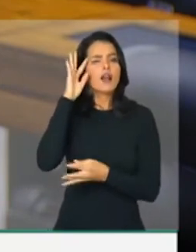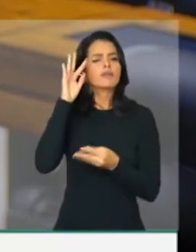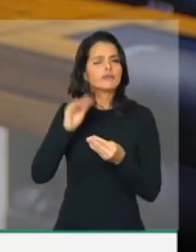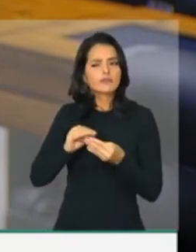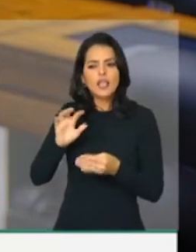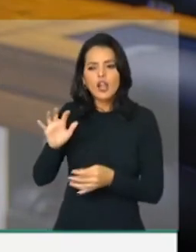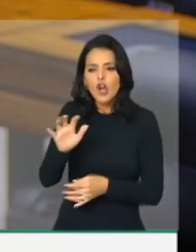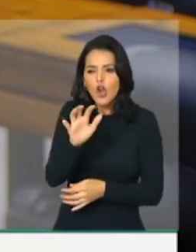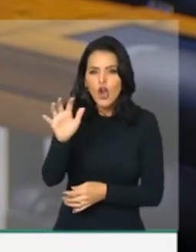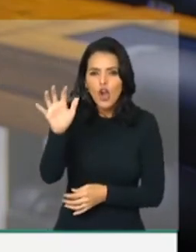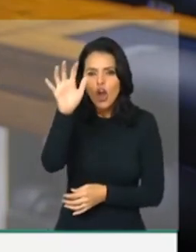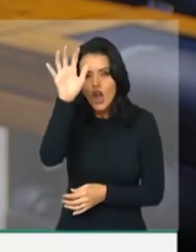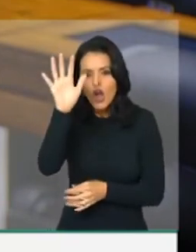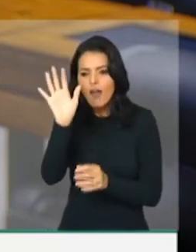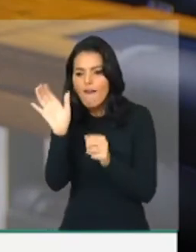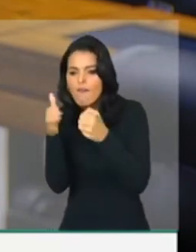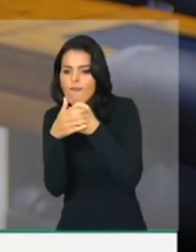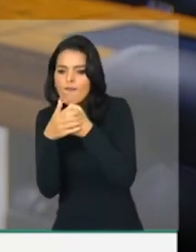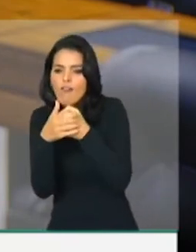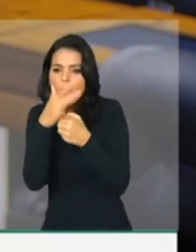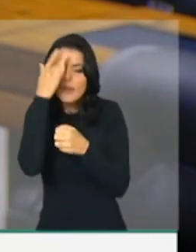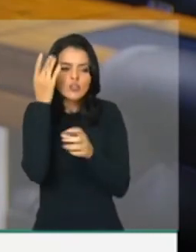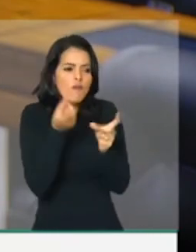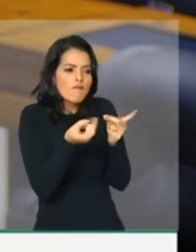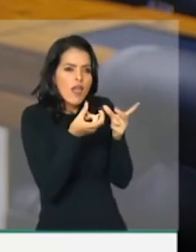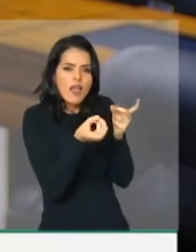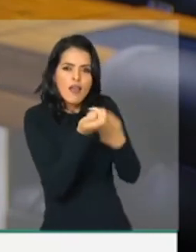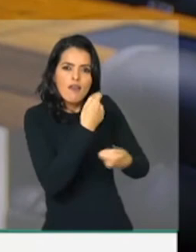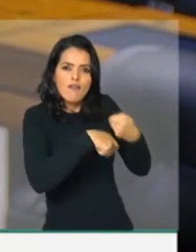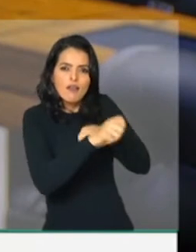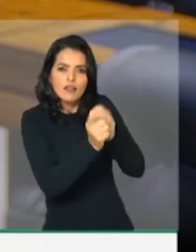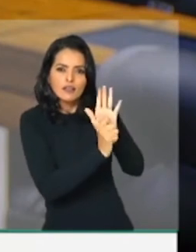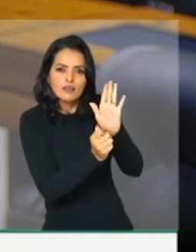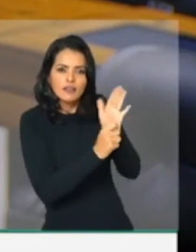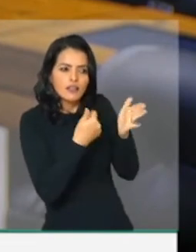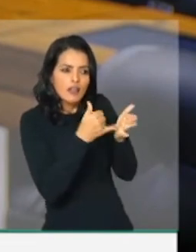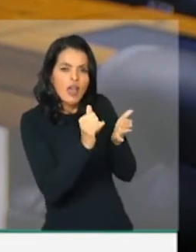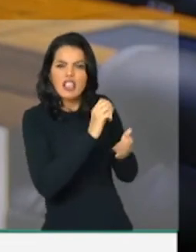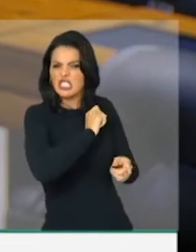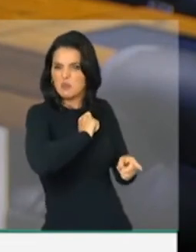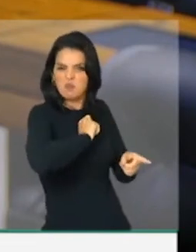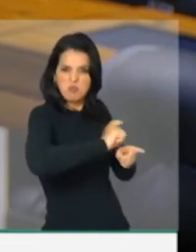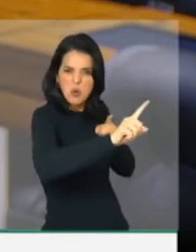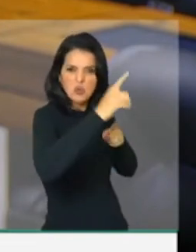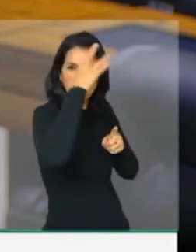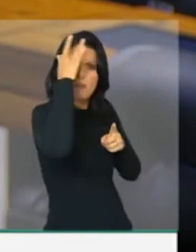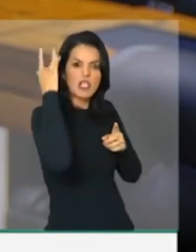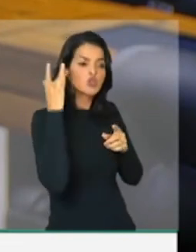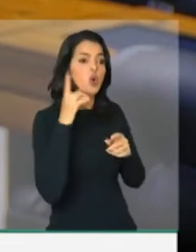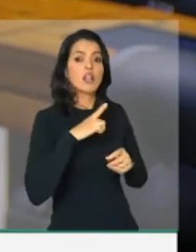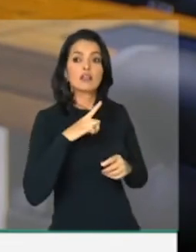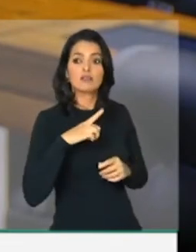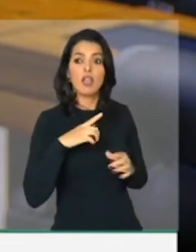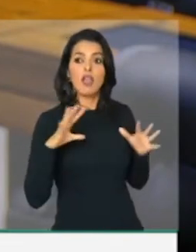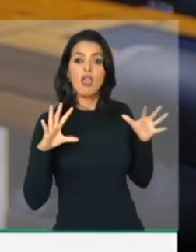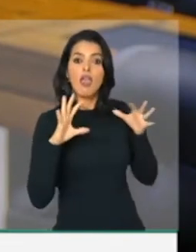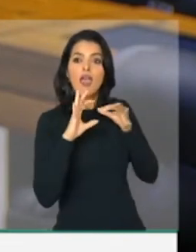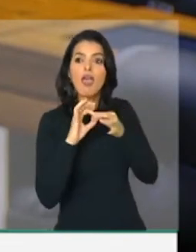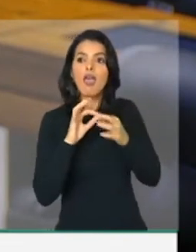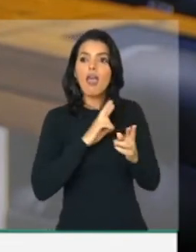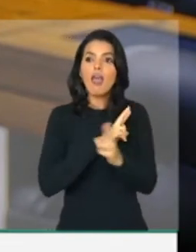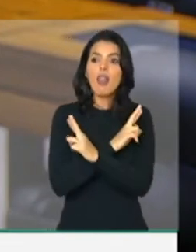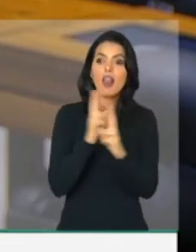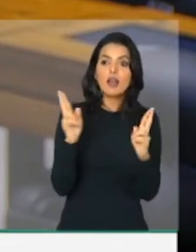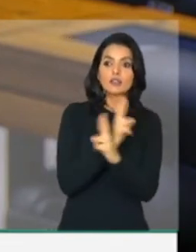traficantes, eles violam as pessoas, eles expulsam pessoas que têm relações com pessoas de comunidades de